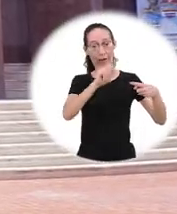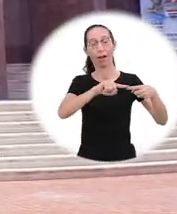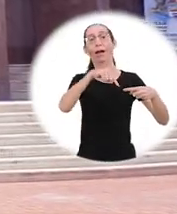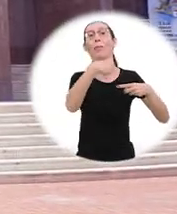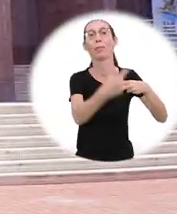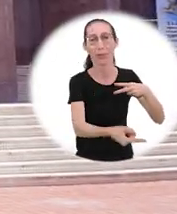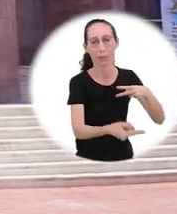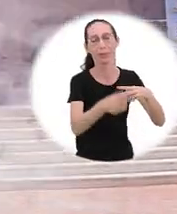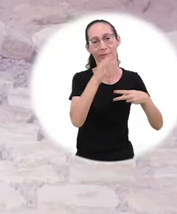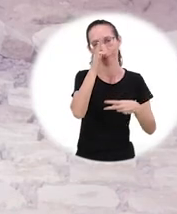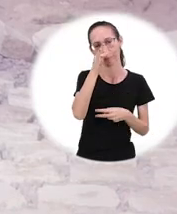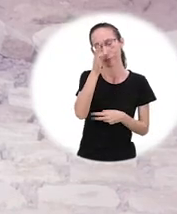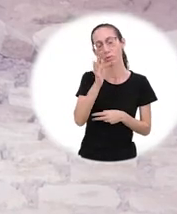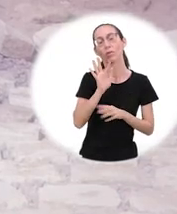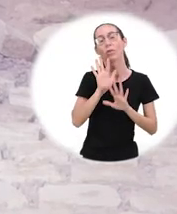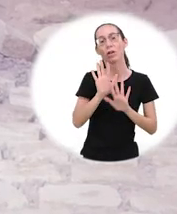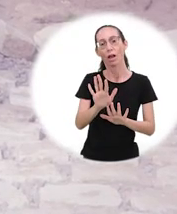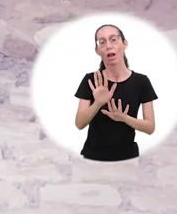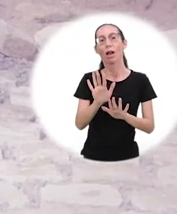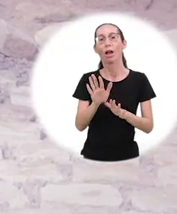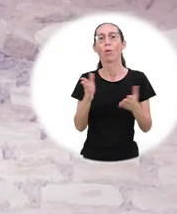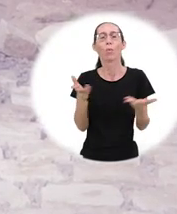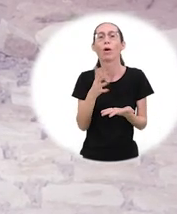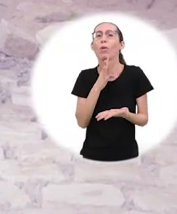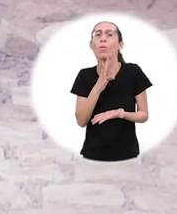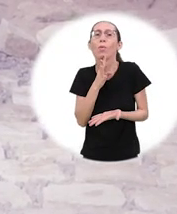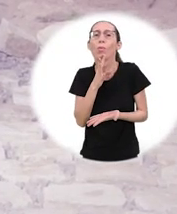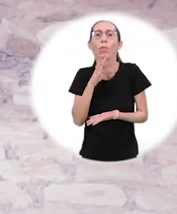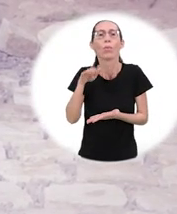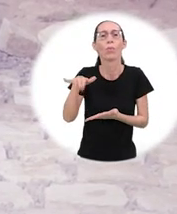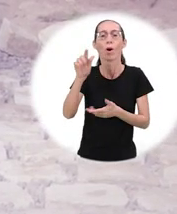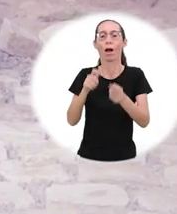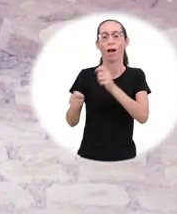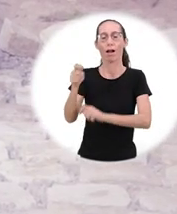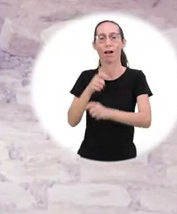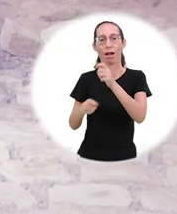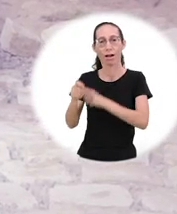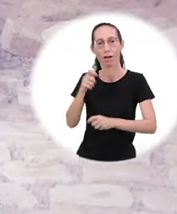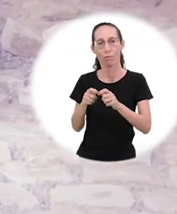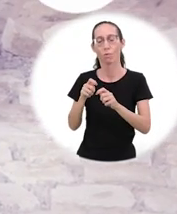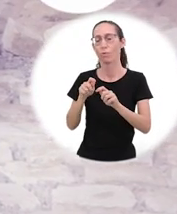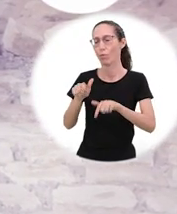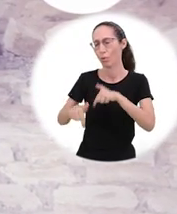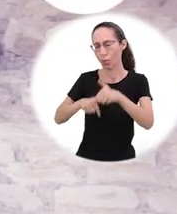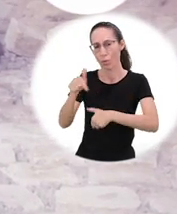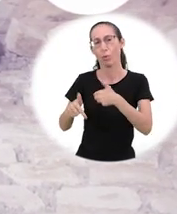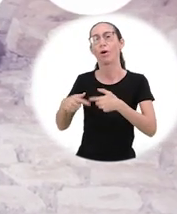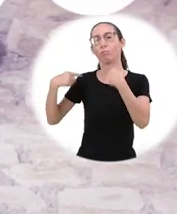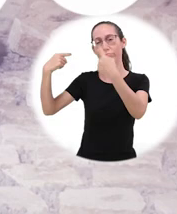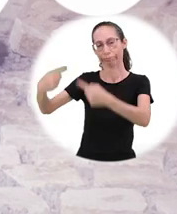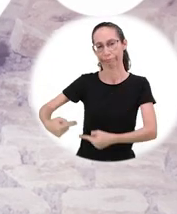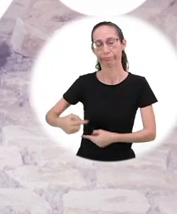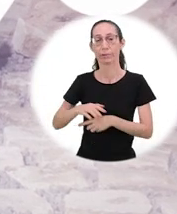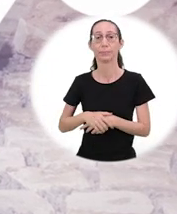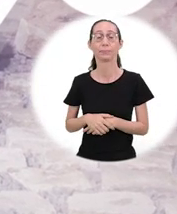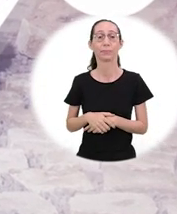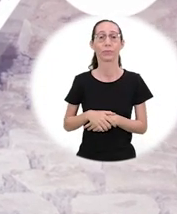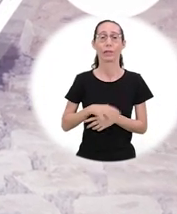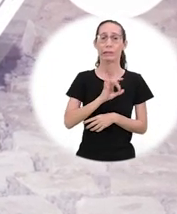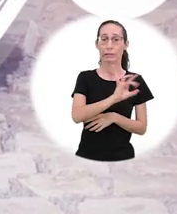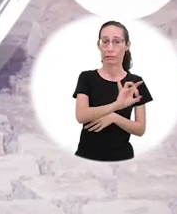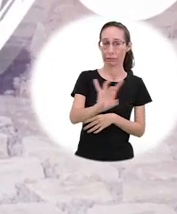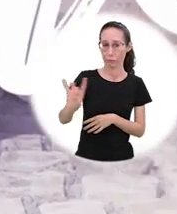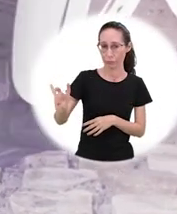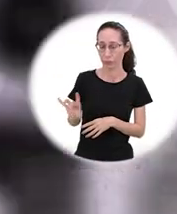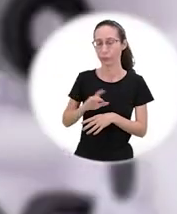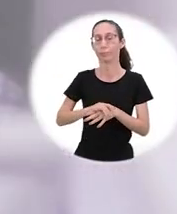dela. Mais recentemente, ela é conhecida como a administradora que superou muitos desafios. Um de